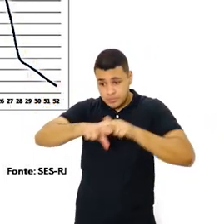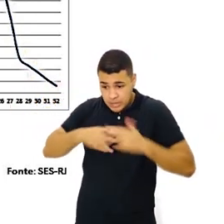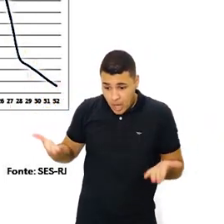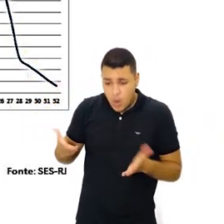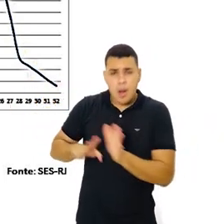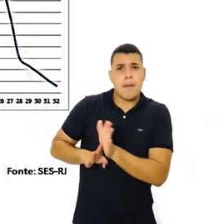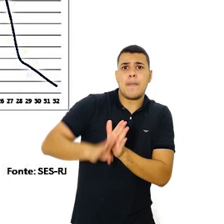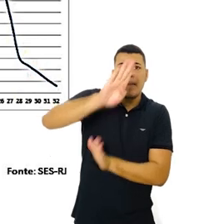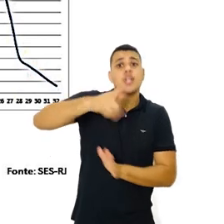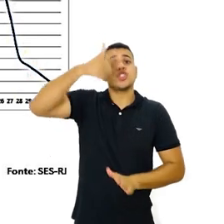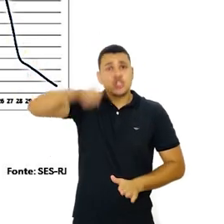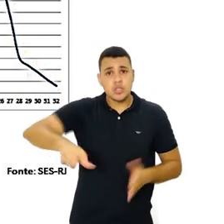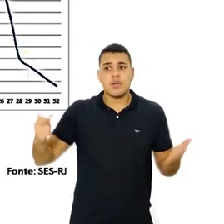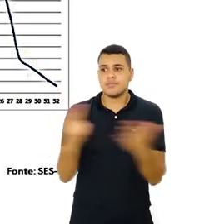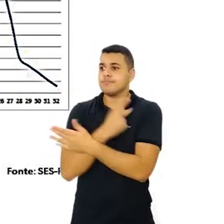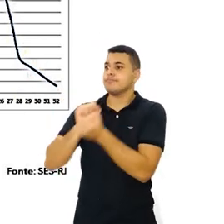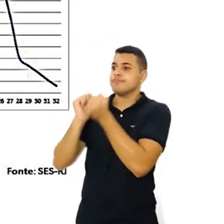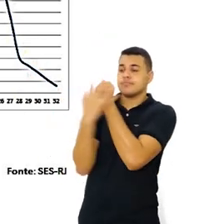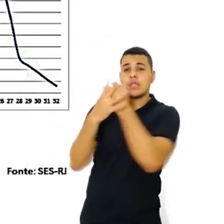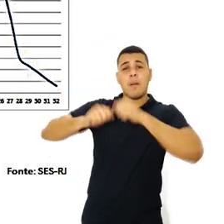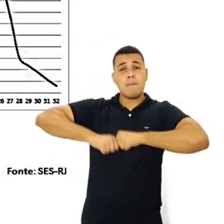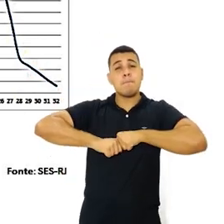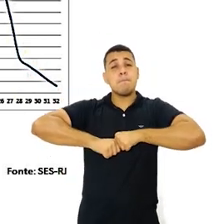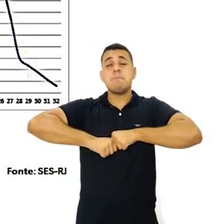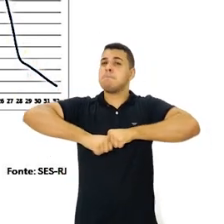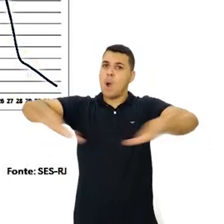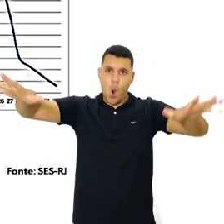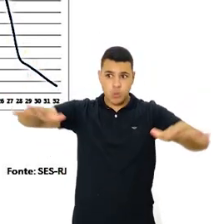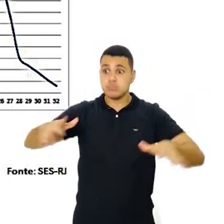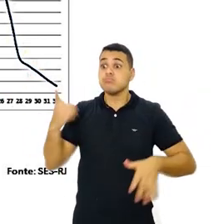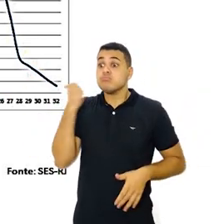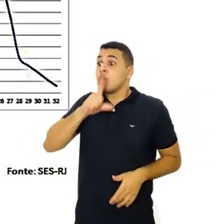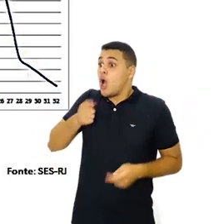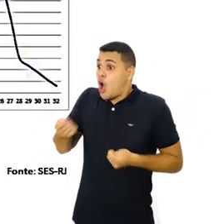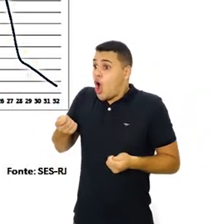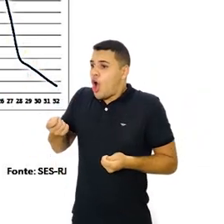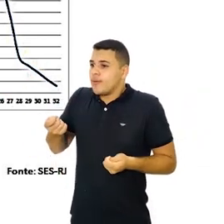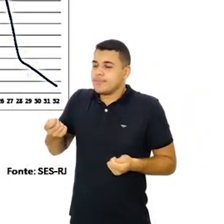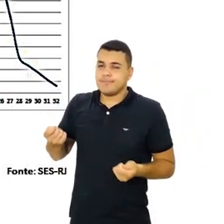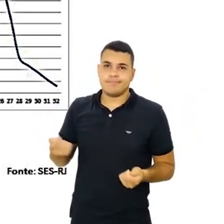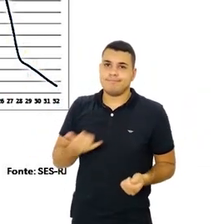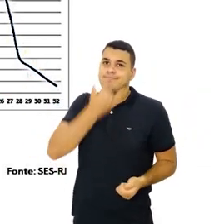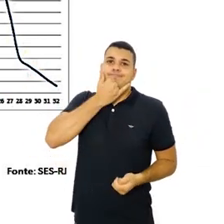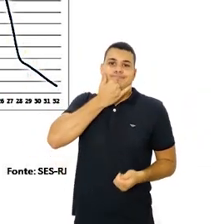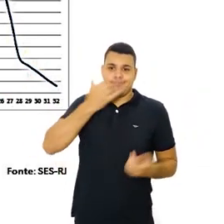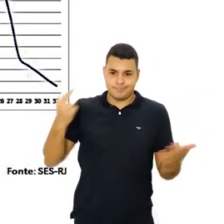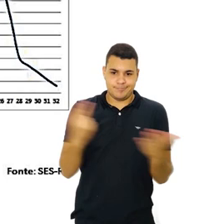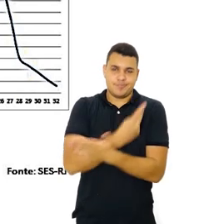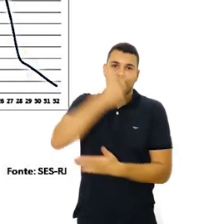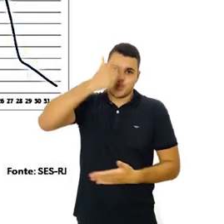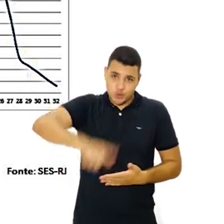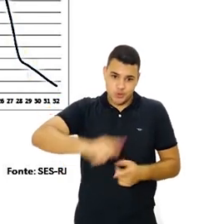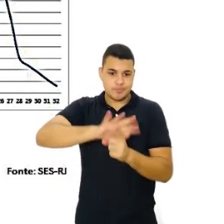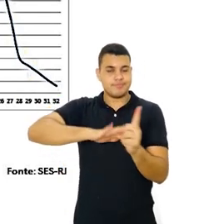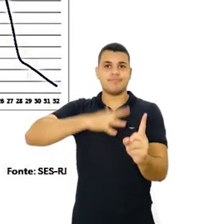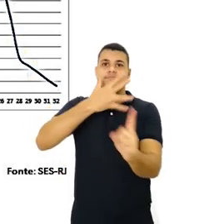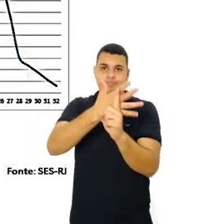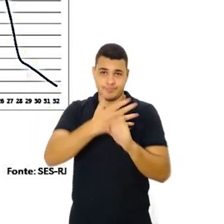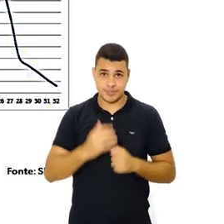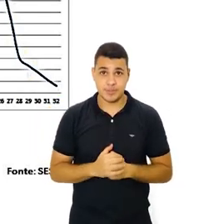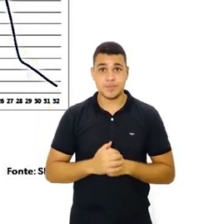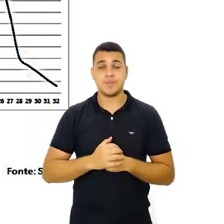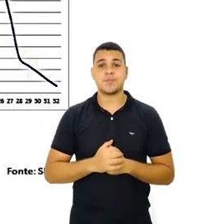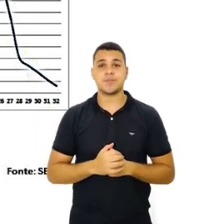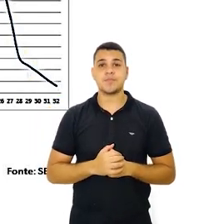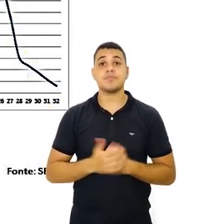o número de casos continuou a aumentar, levando o fim da epidemia para um horizonte muito mais longínquo e